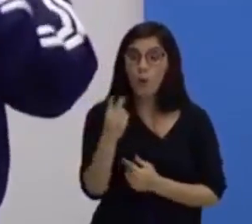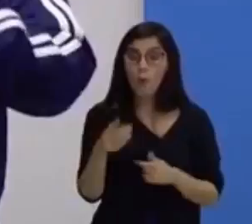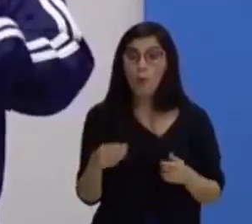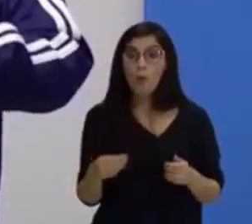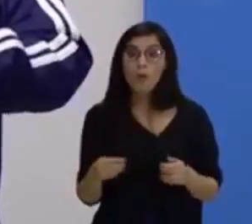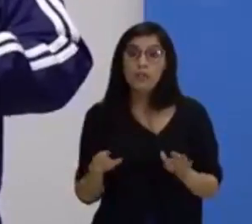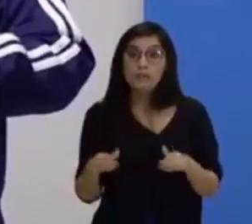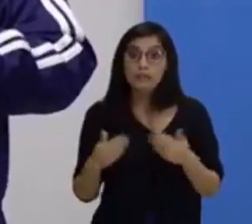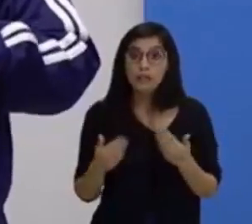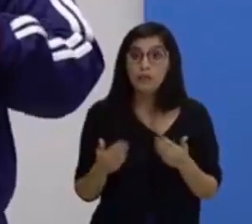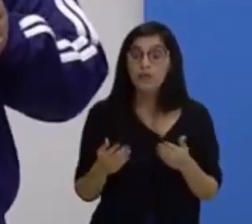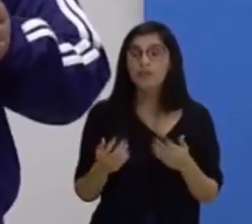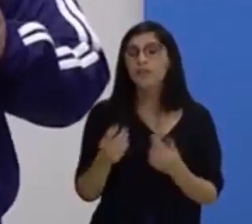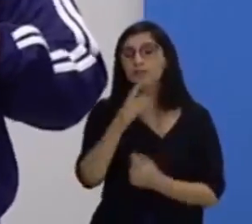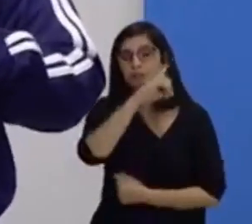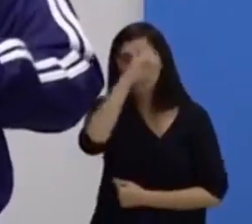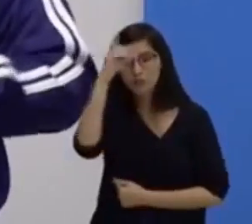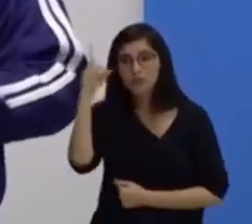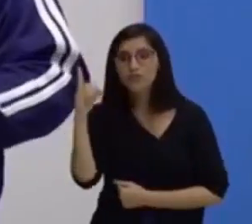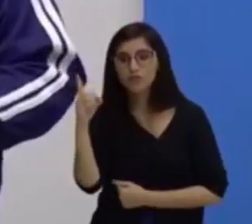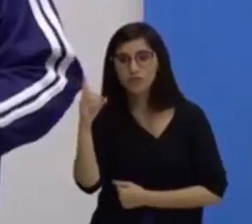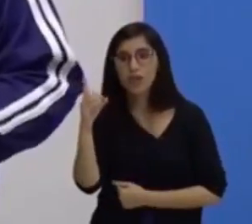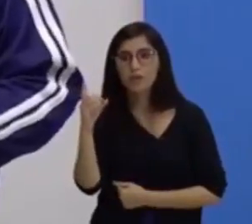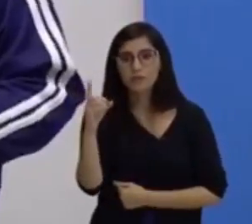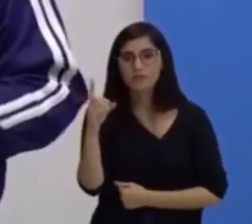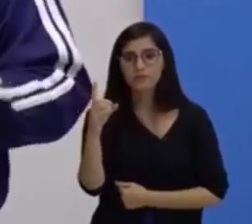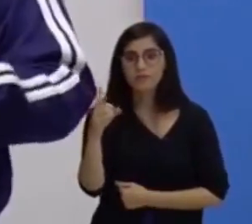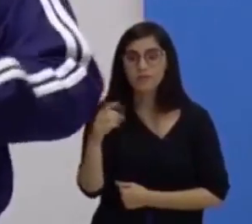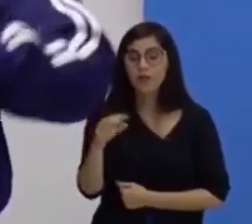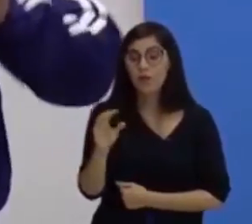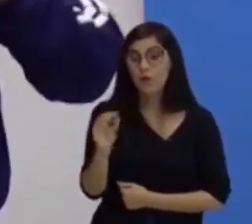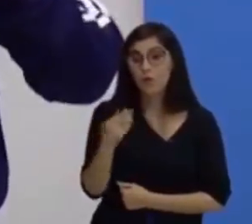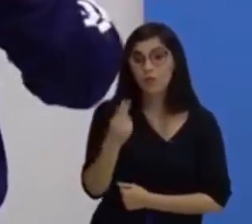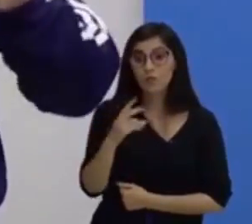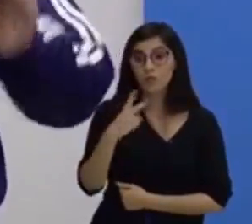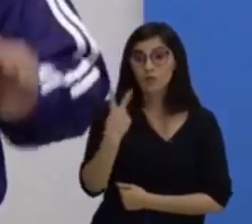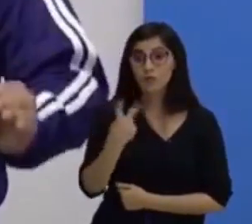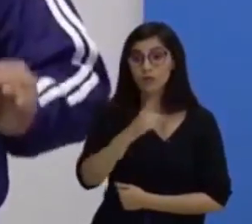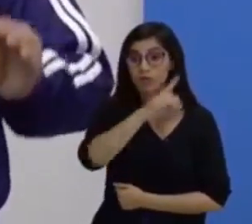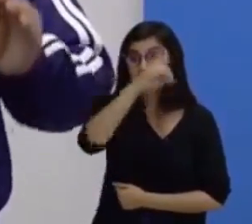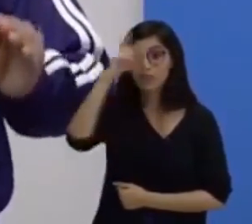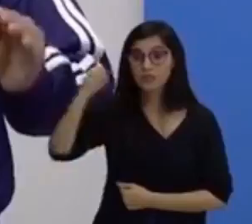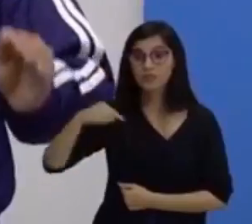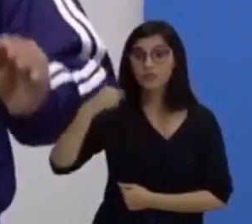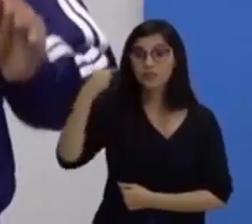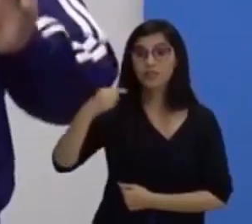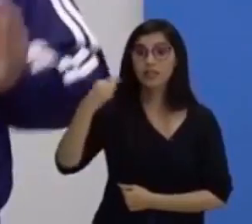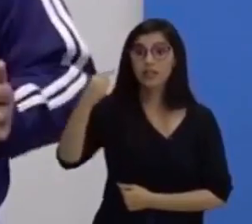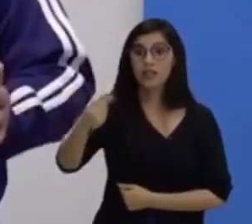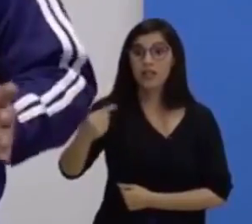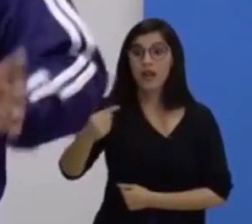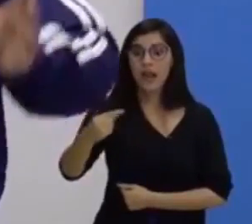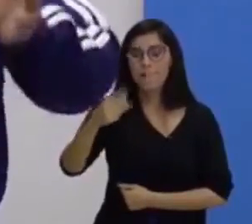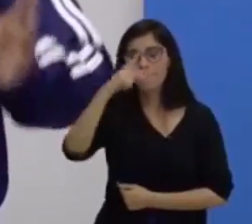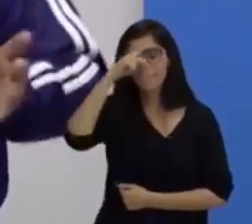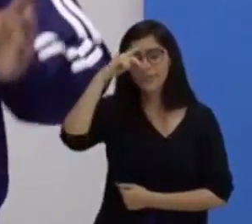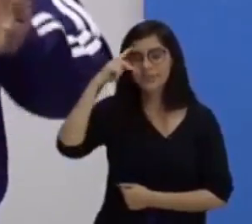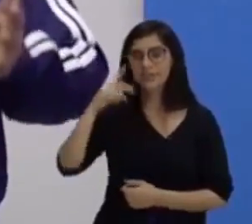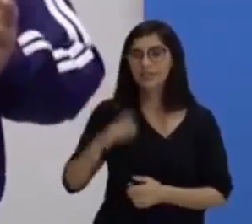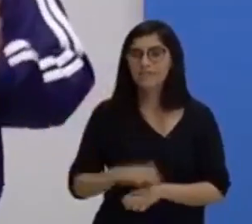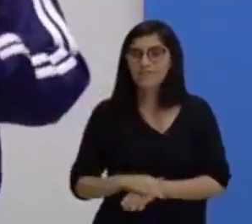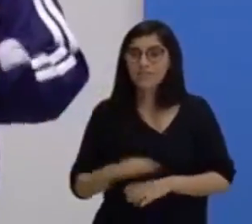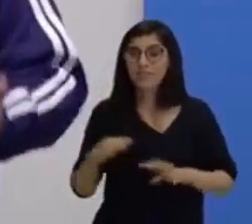quando não é no outro dia, ou até mesmo dos dias seguintes, a pessoa está toda quebrada,